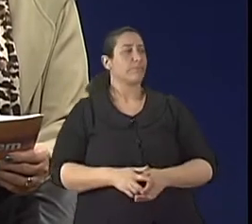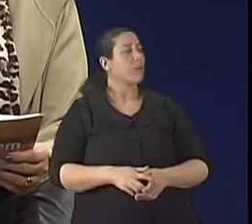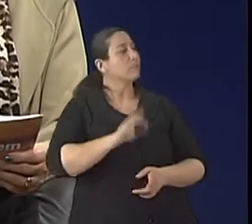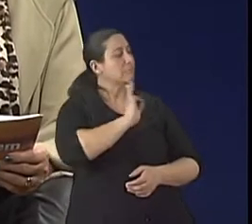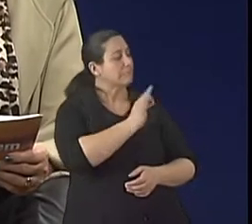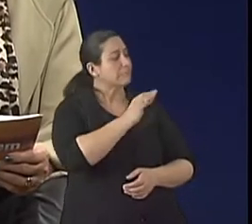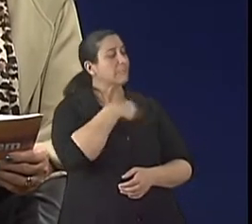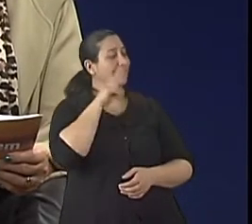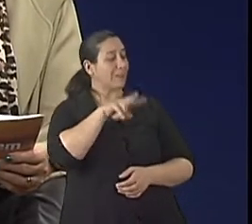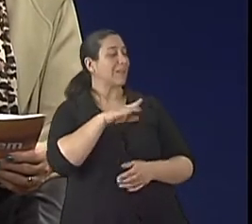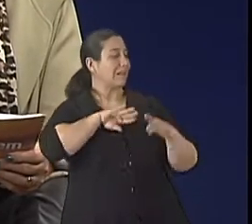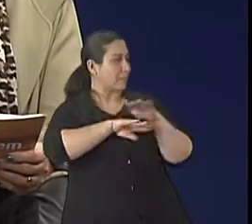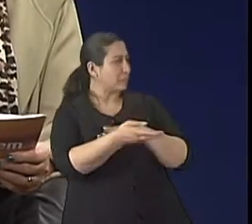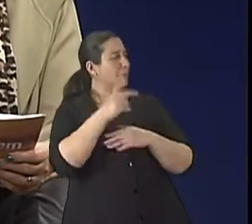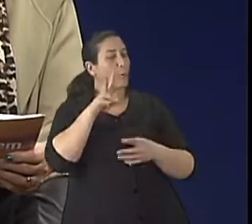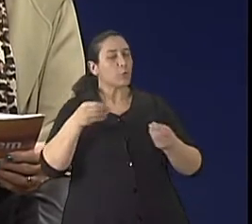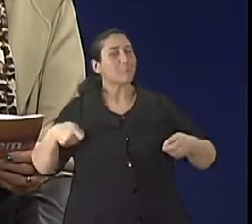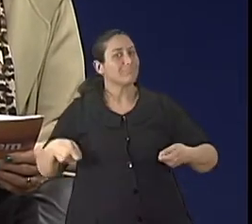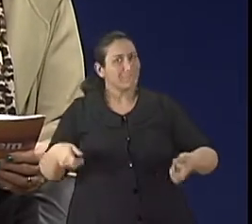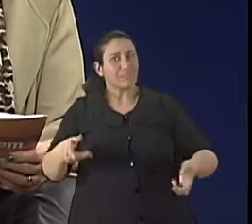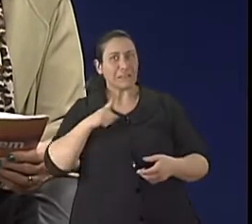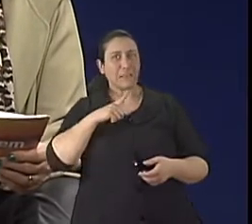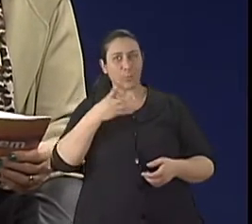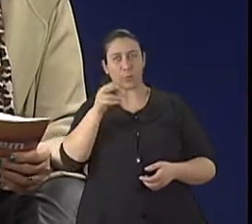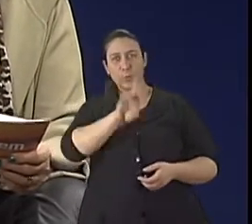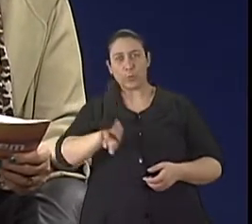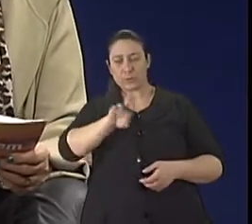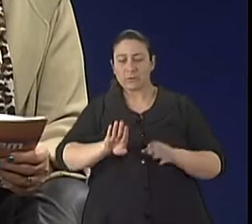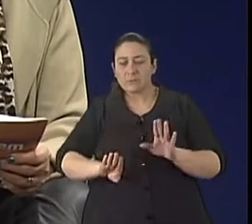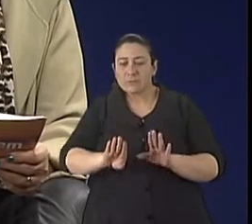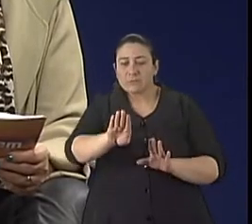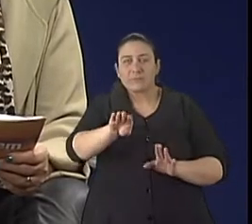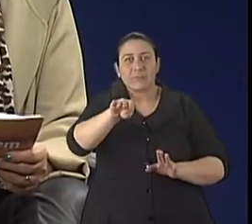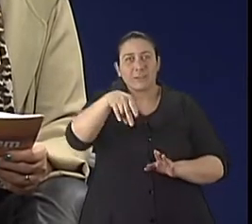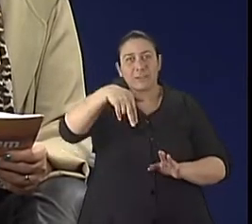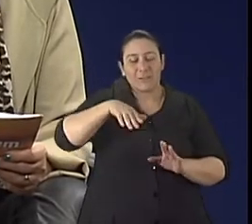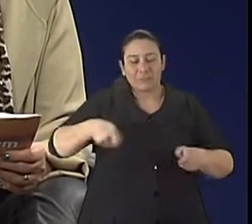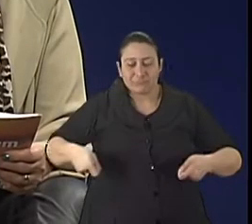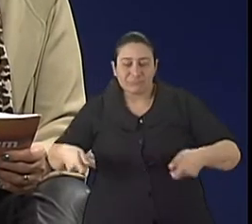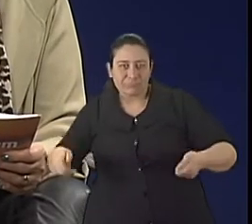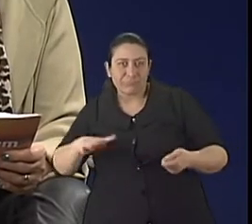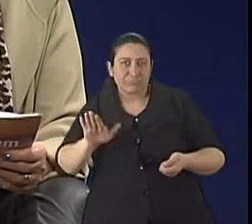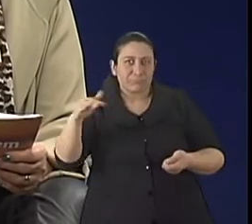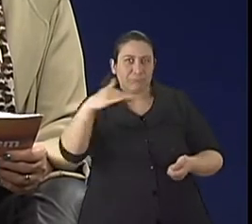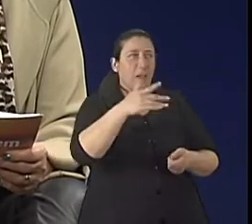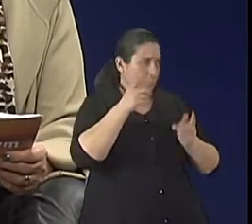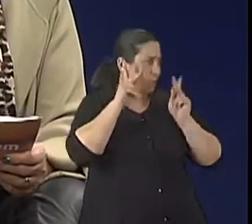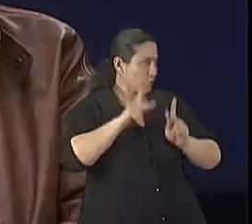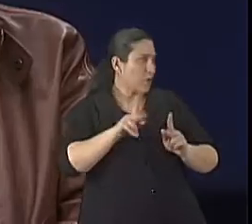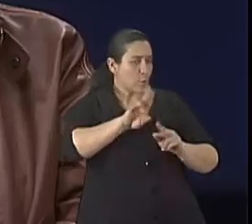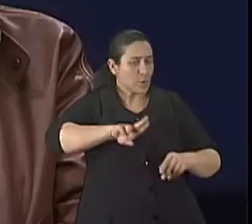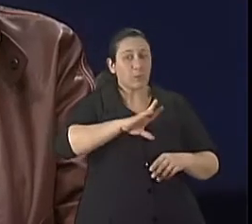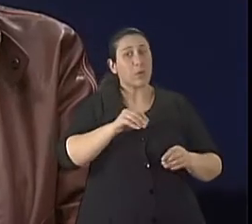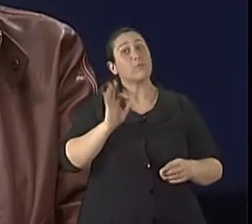adaptação para subir cadeiras de roda, e até os próprios idosos usam muito aquelas rampinhas nas calçadas, e isso está bastante... Bom,